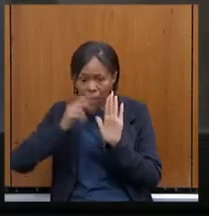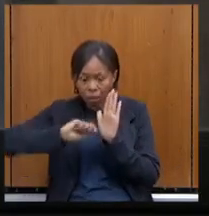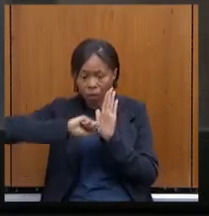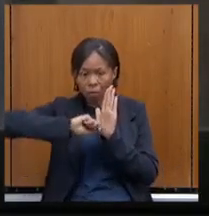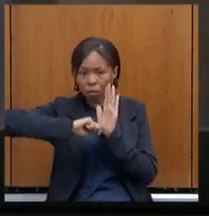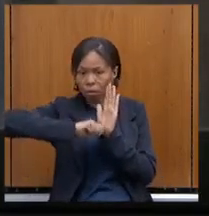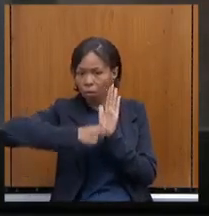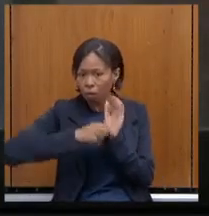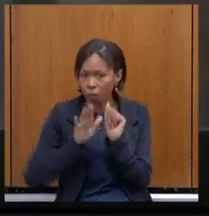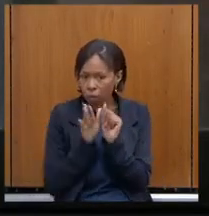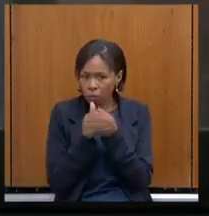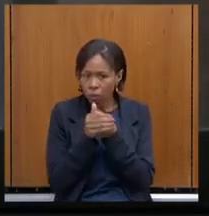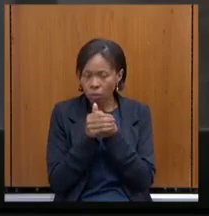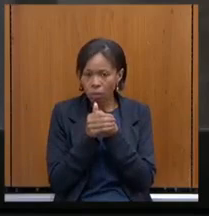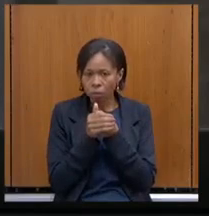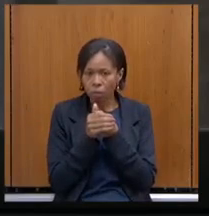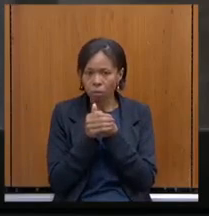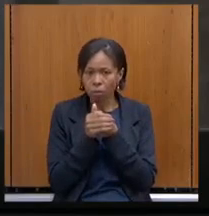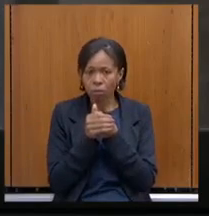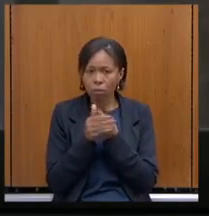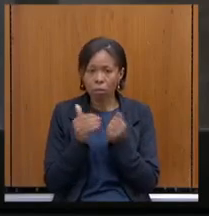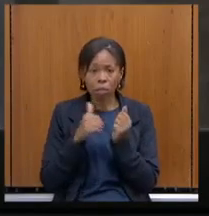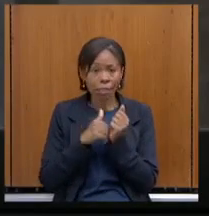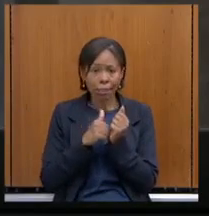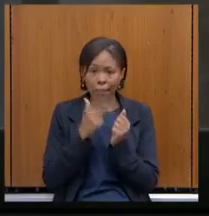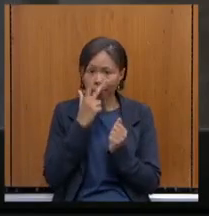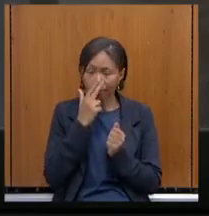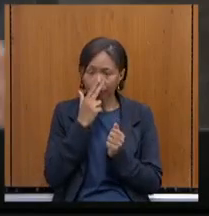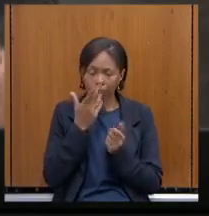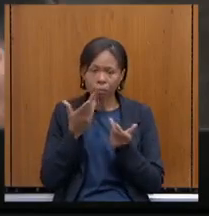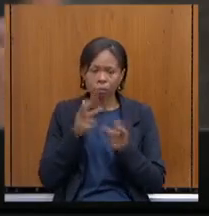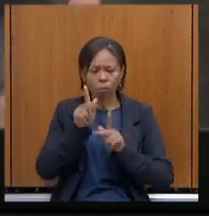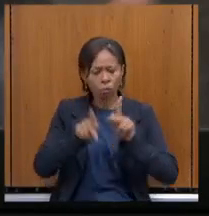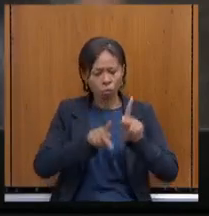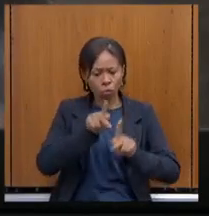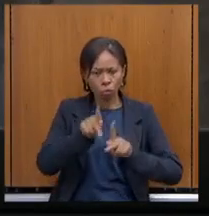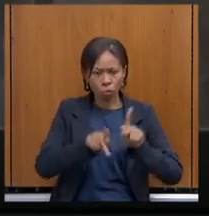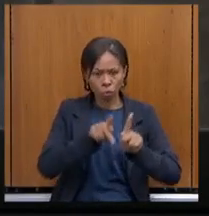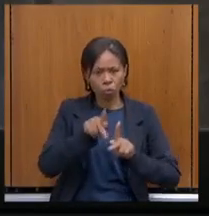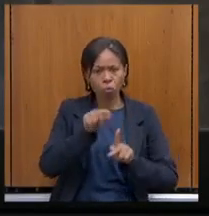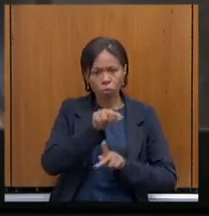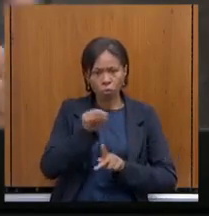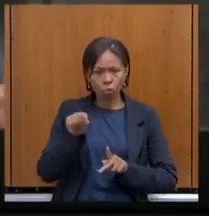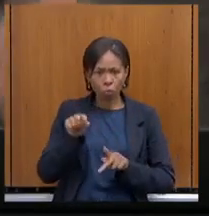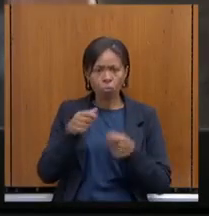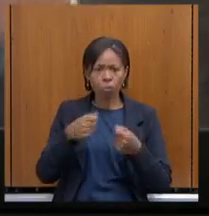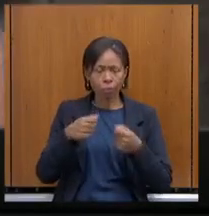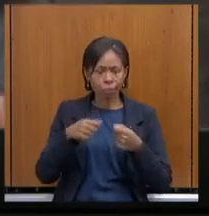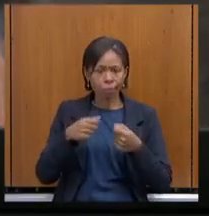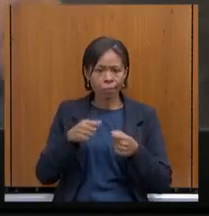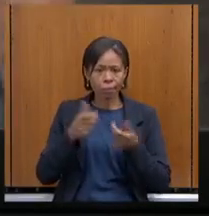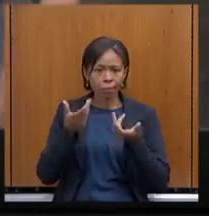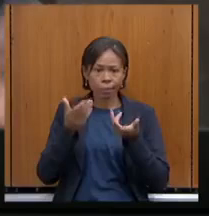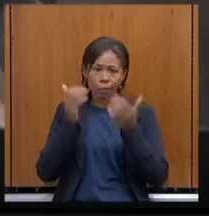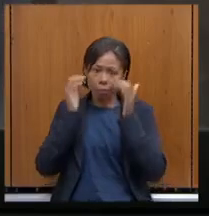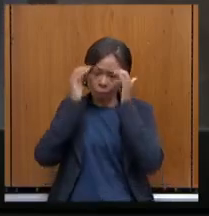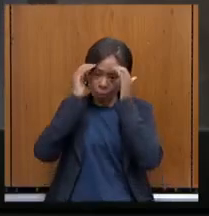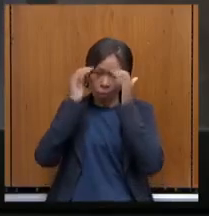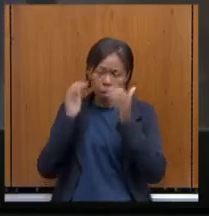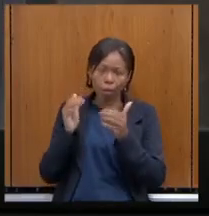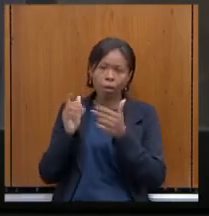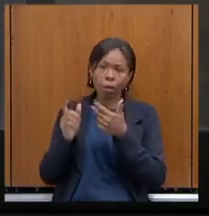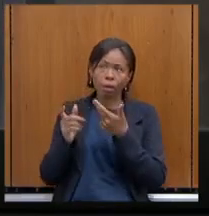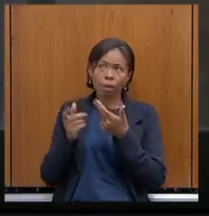chaves, né, e o povo precisa também seguir o nosso comportamento do Executivo